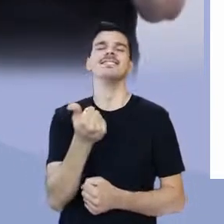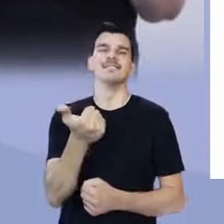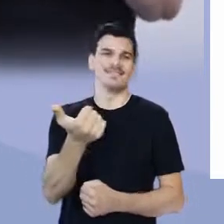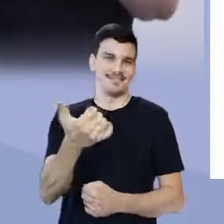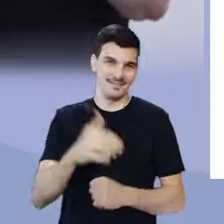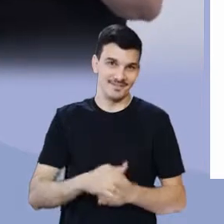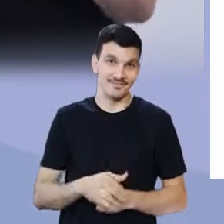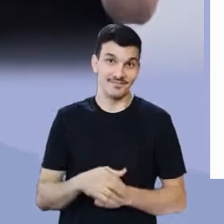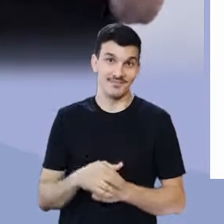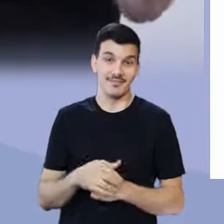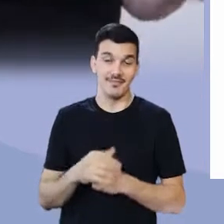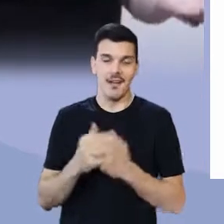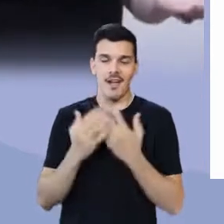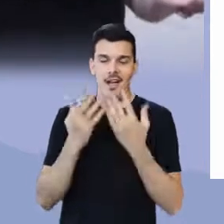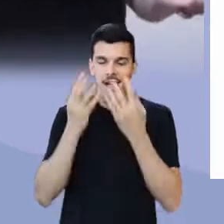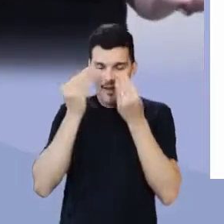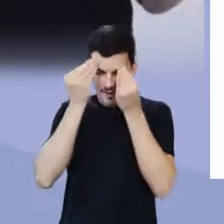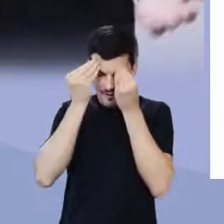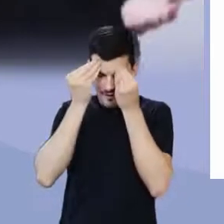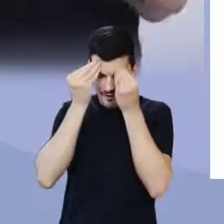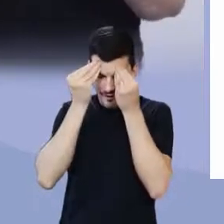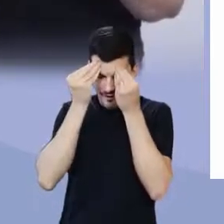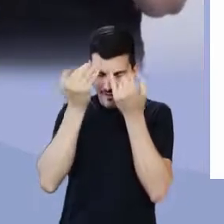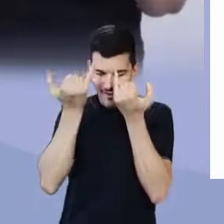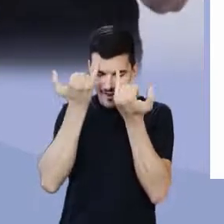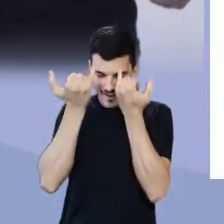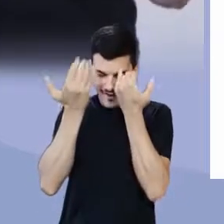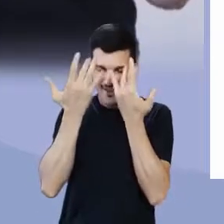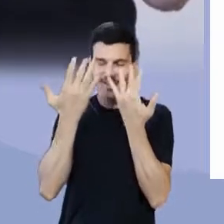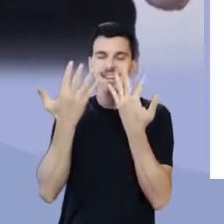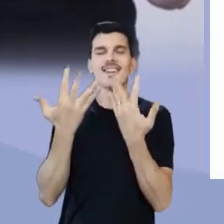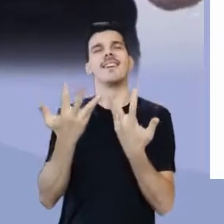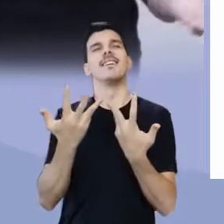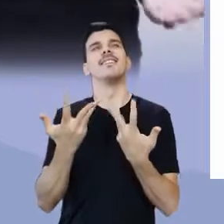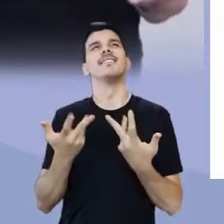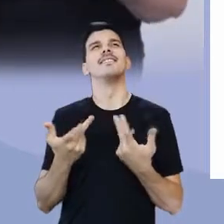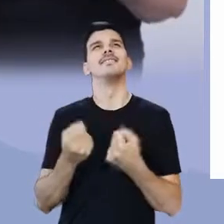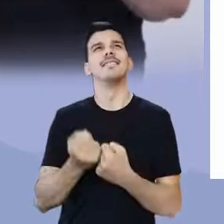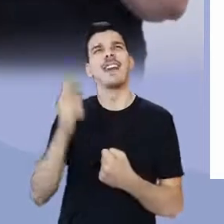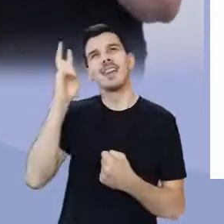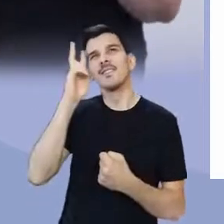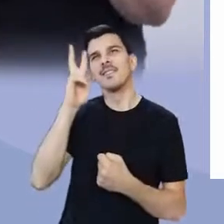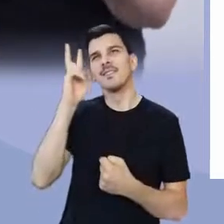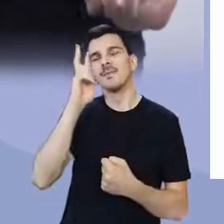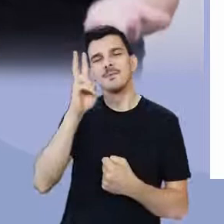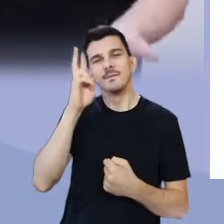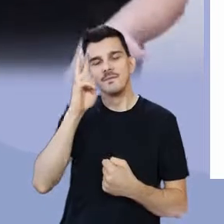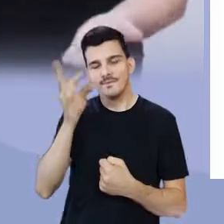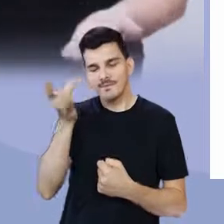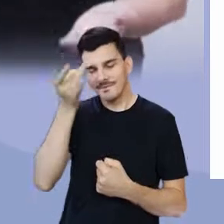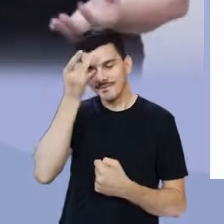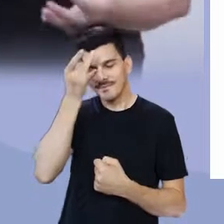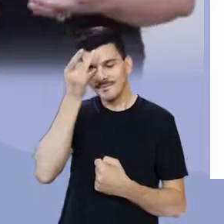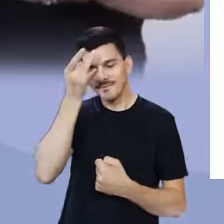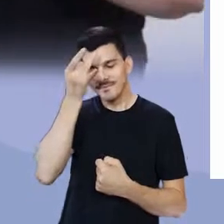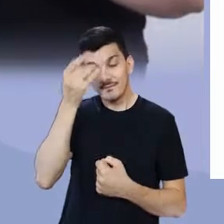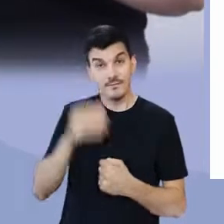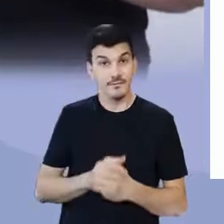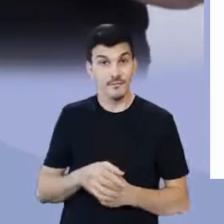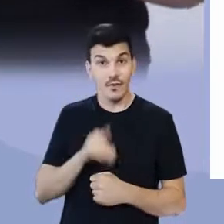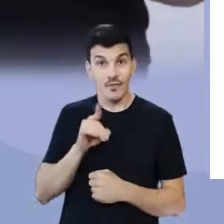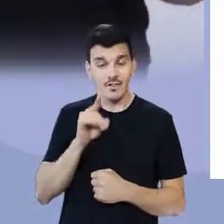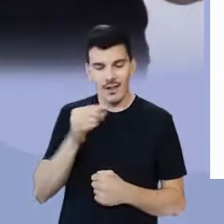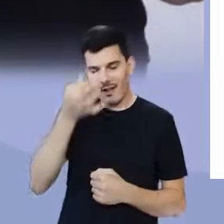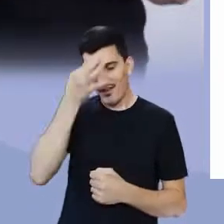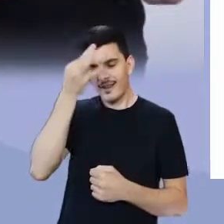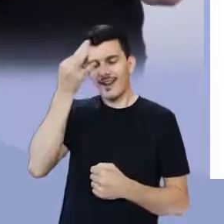arte, museu, de grandes obras guardadas, depositadas, que você